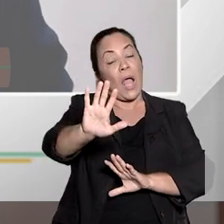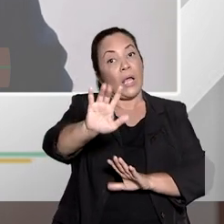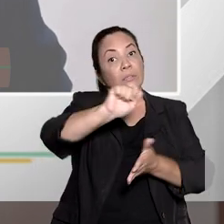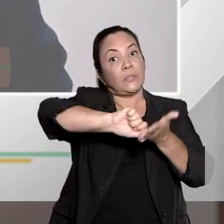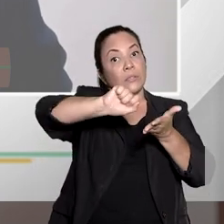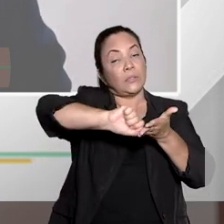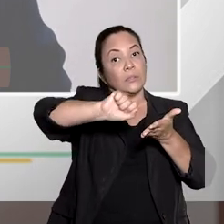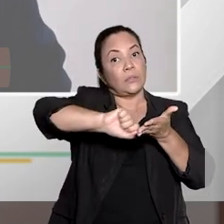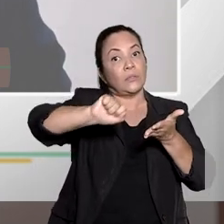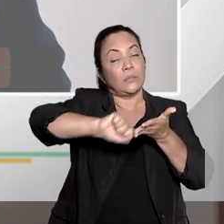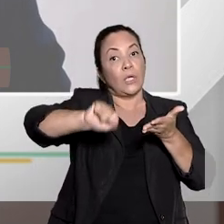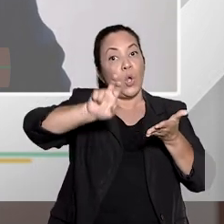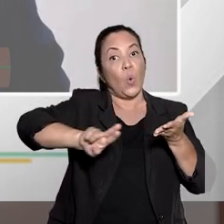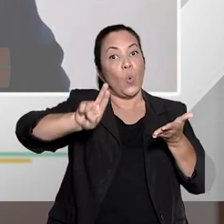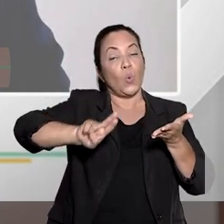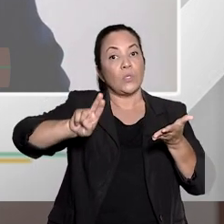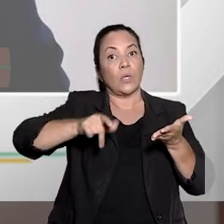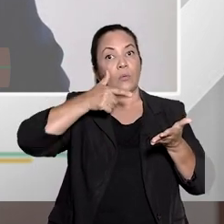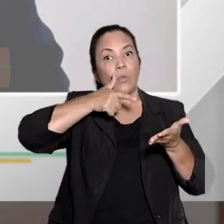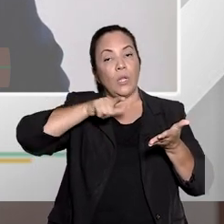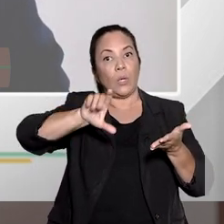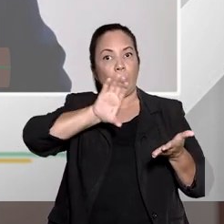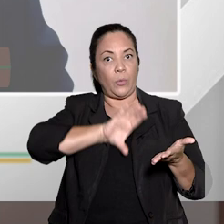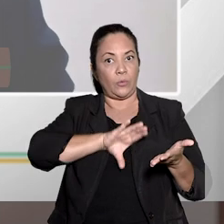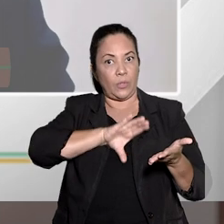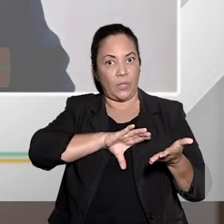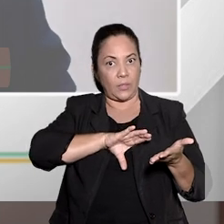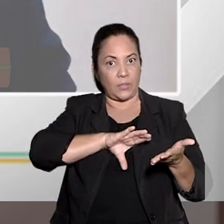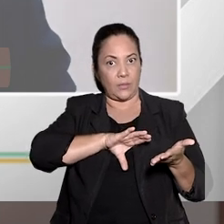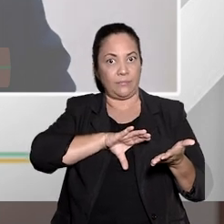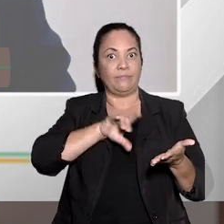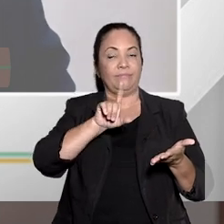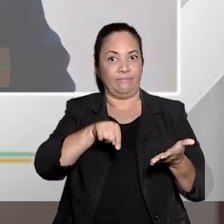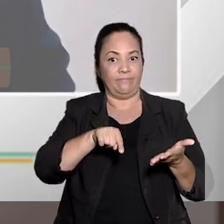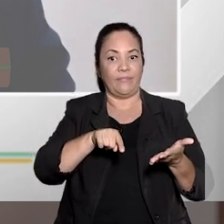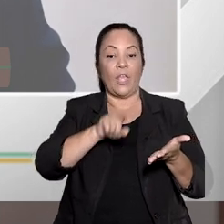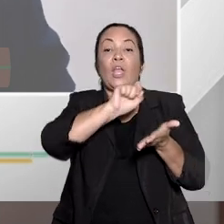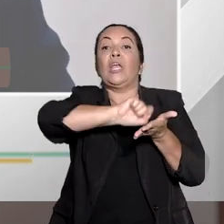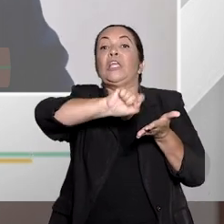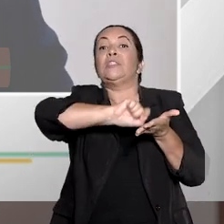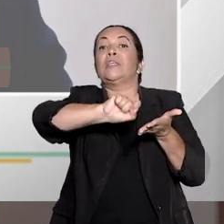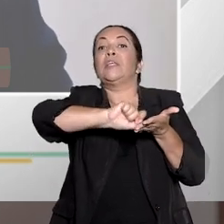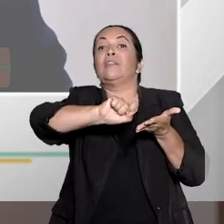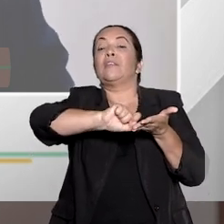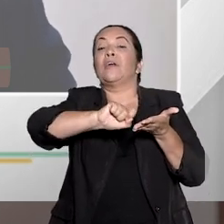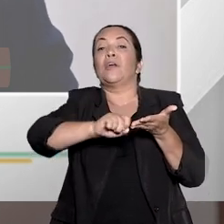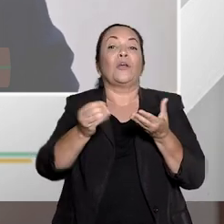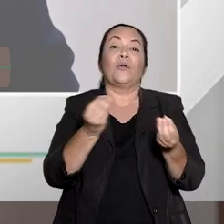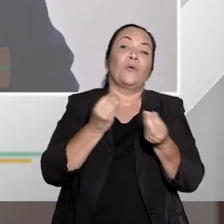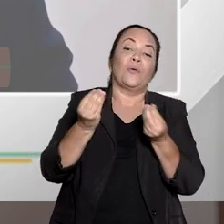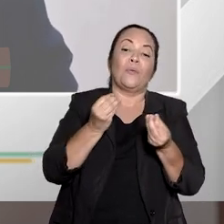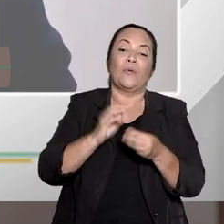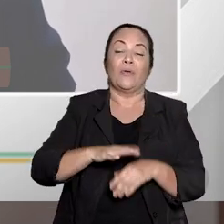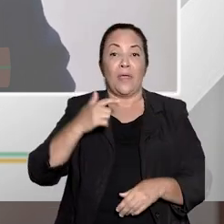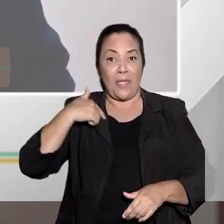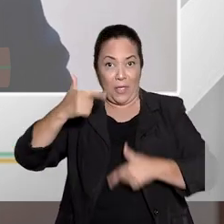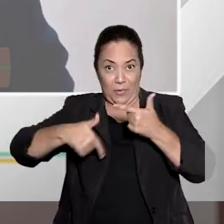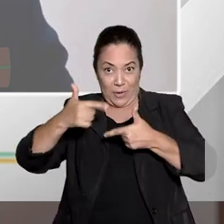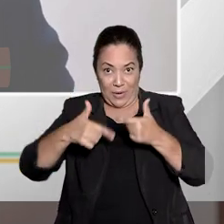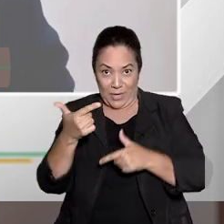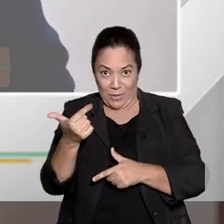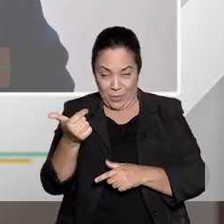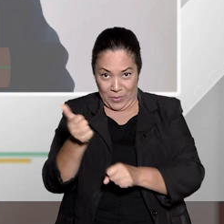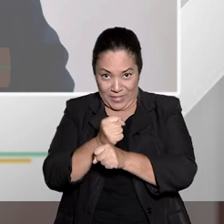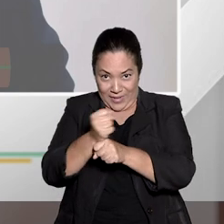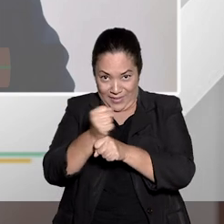Ele tem que usar a forma escrita, mas é curioso porque escrita em quê? Eu trabalhei durante 12 anos